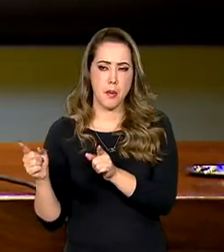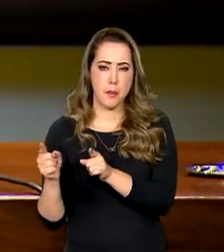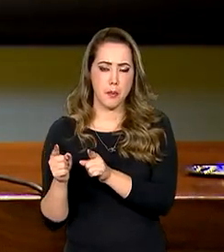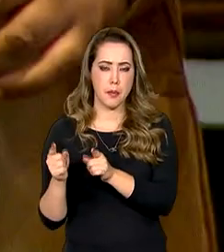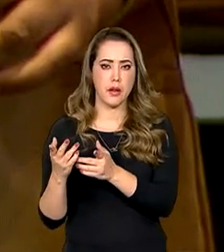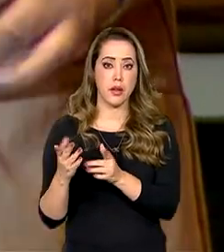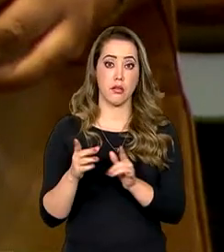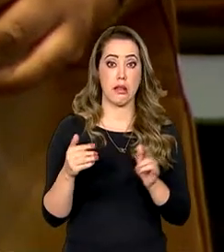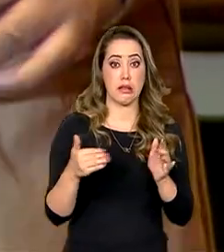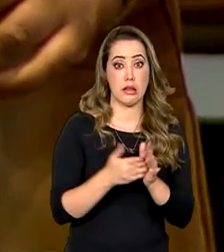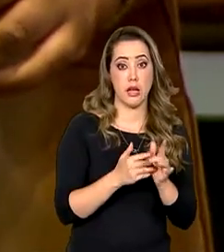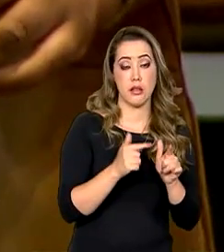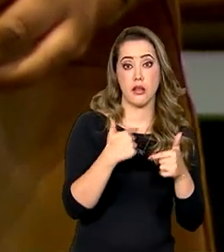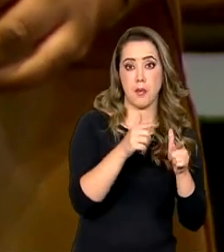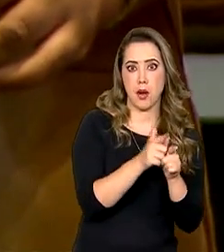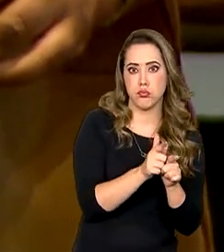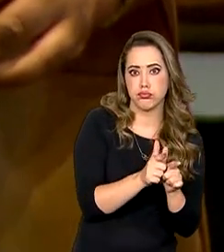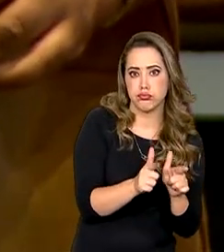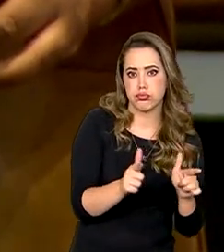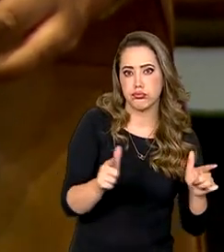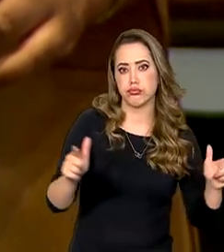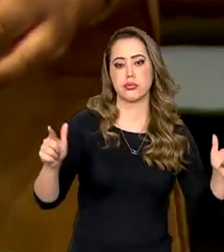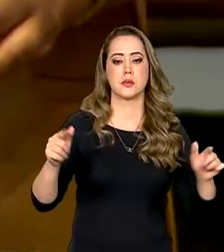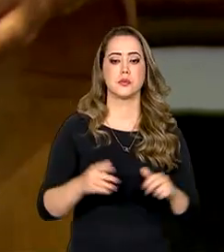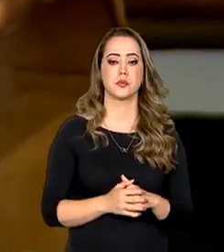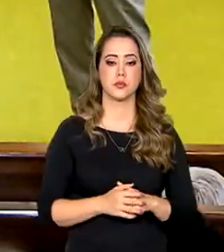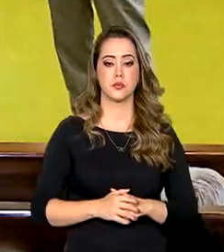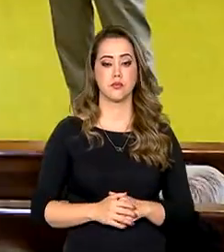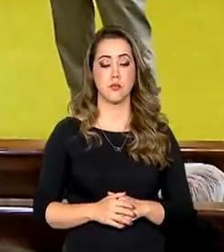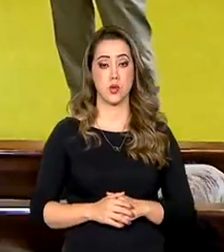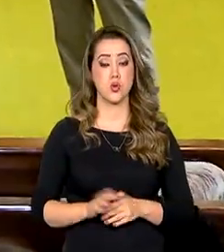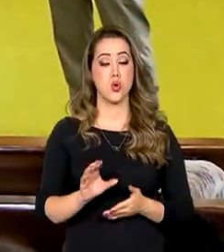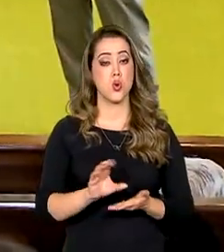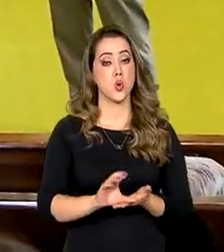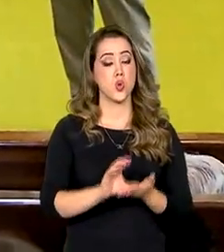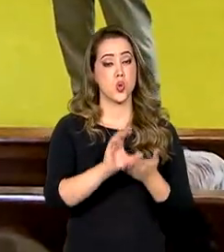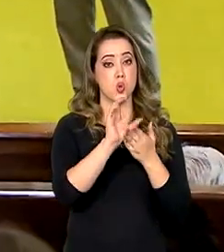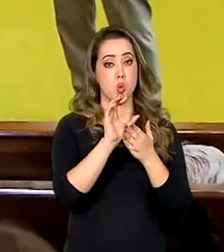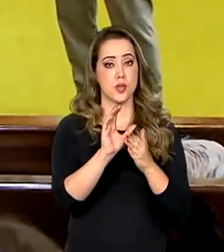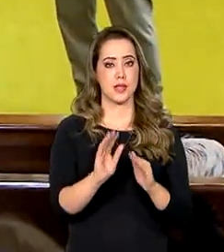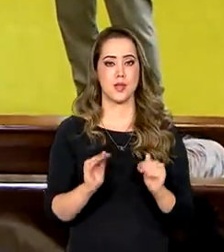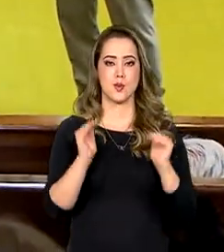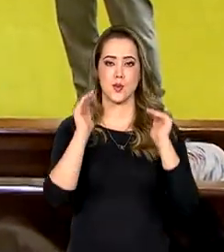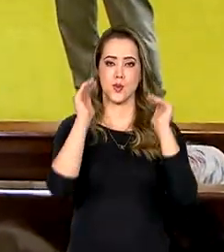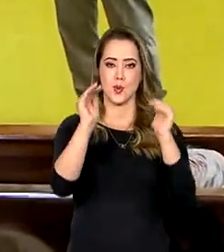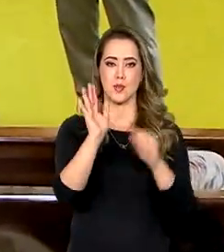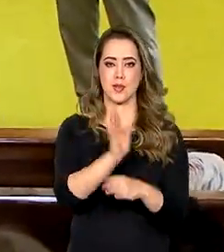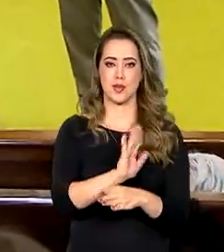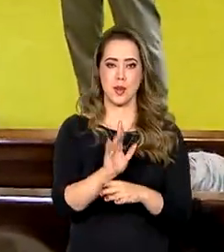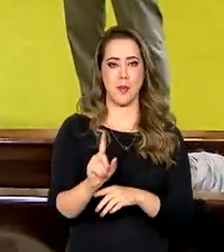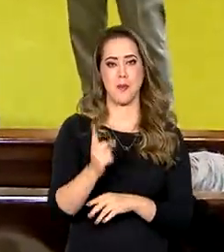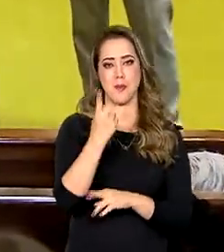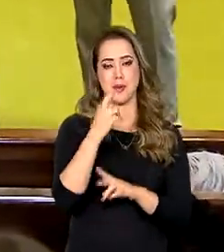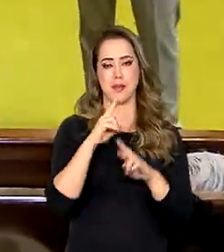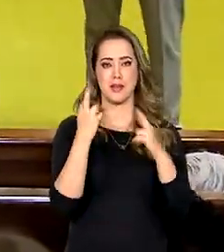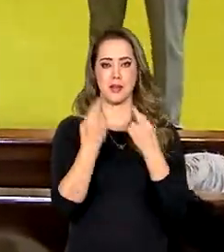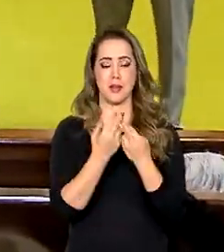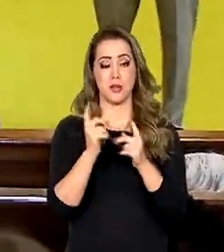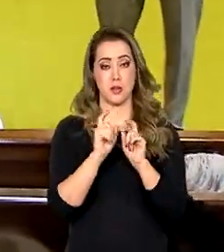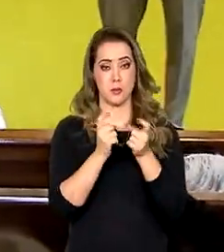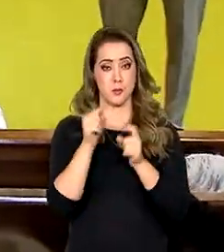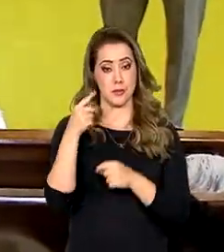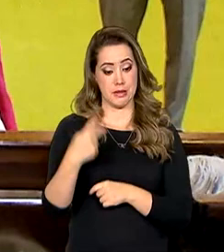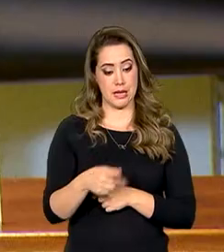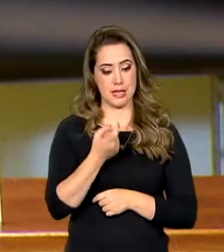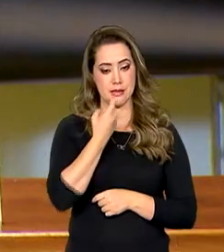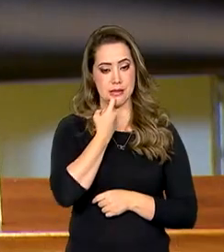iniciativas. O Conselho Superior do Cinema fez também sua primeira reunião administrativa nesta